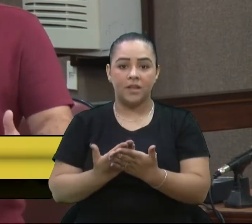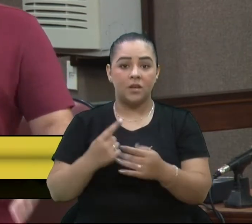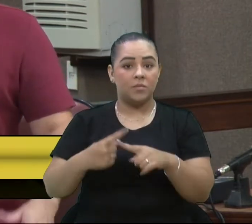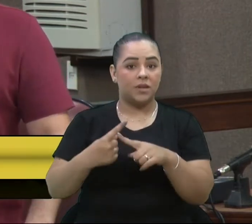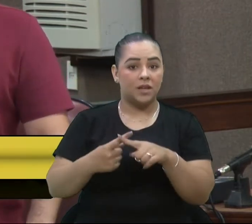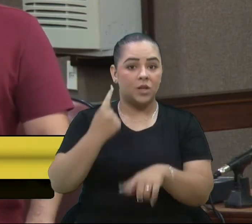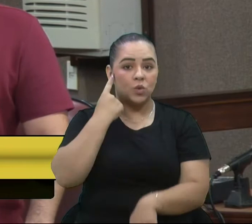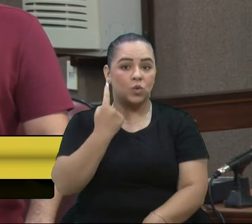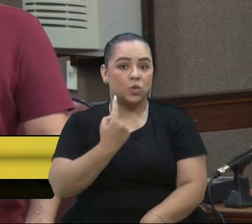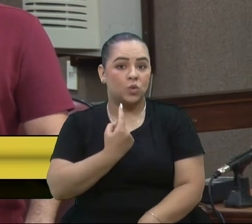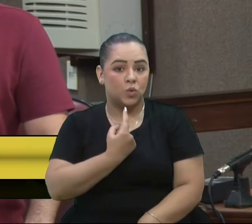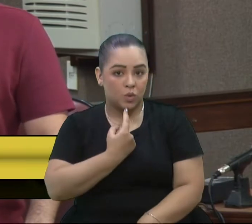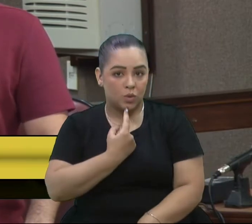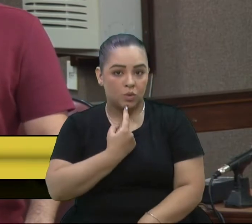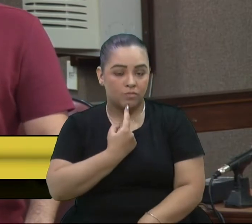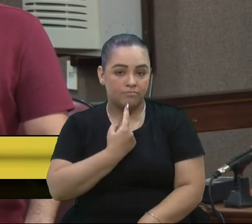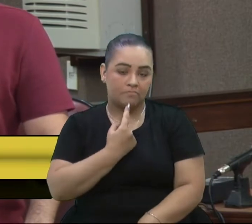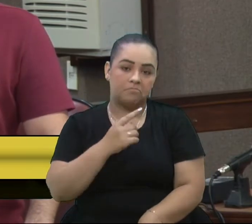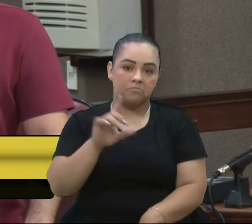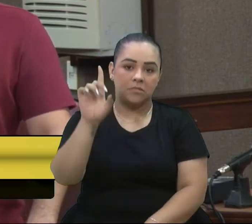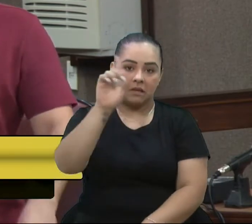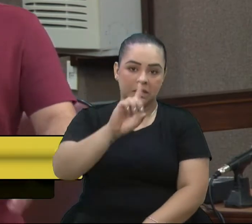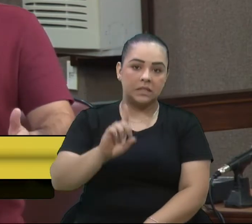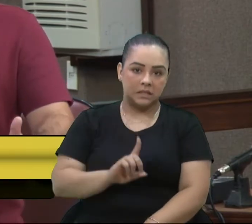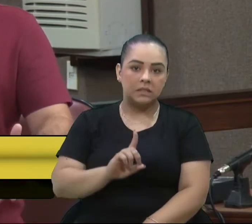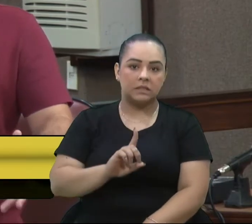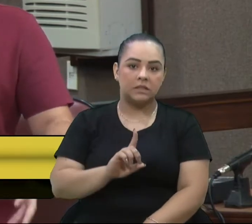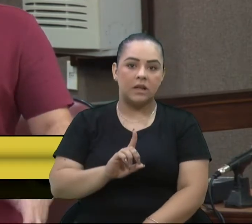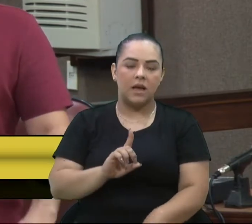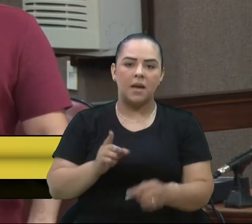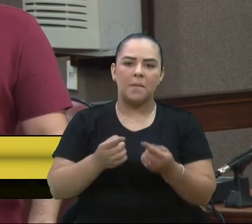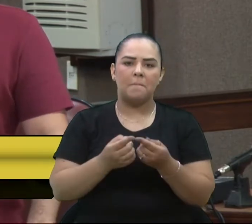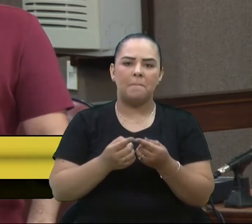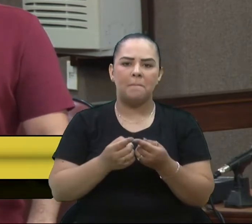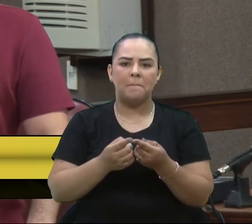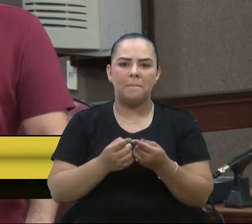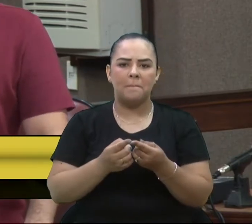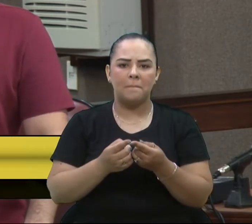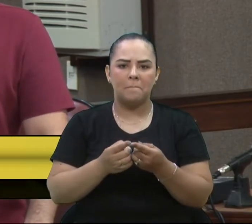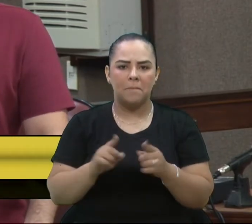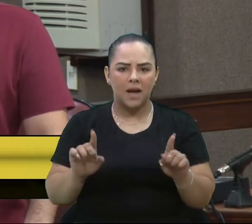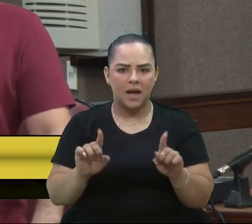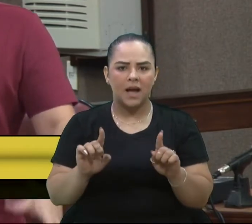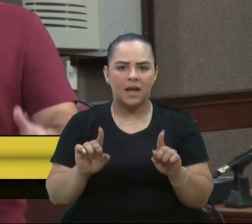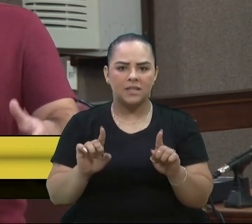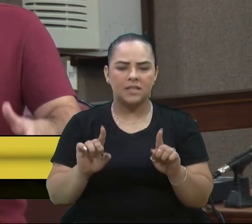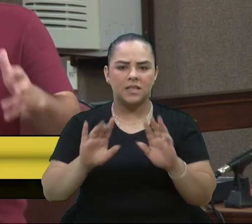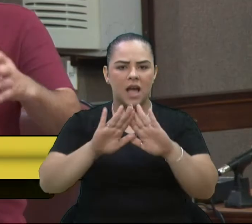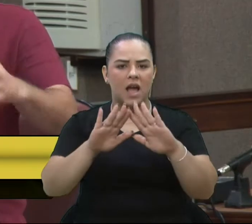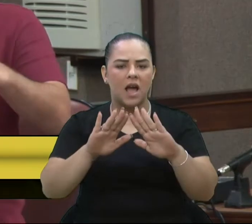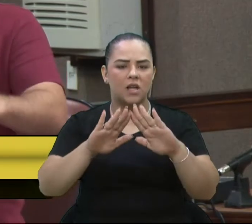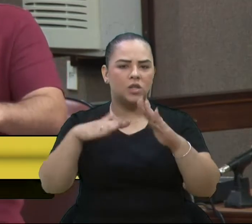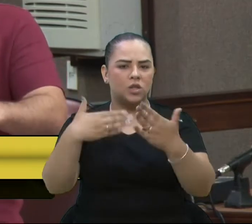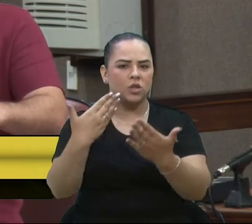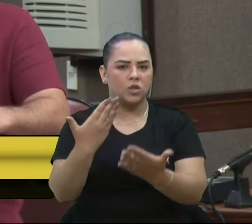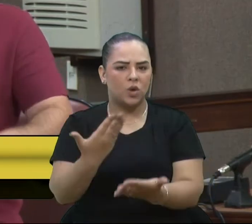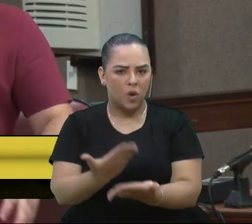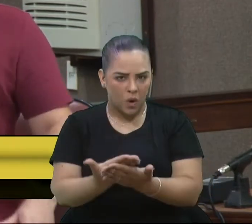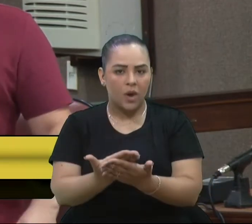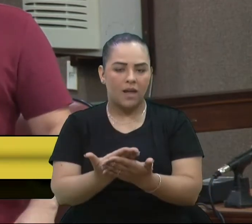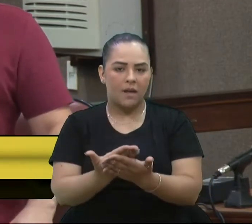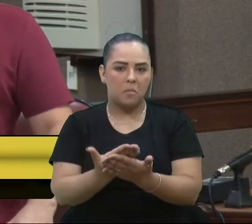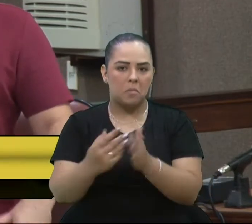é uma deficiência, né? E a escola, Ellen Keller, é uma escola para receber alunos surdos.